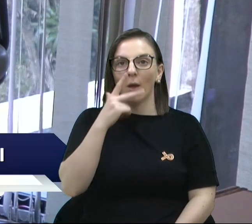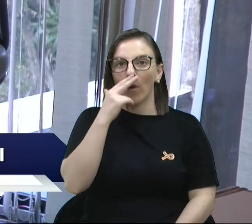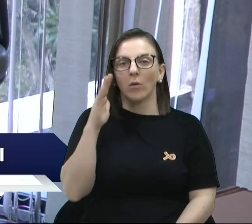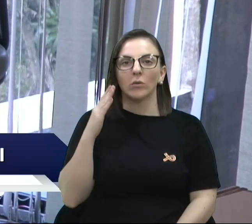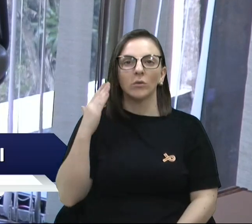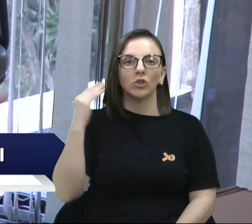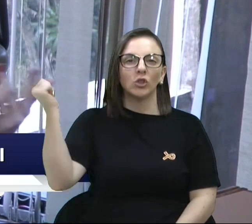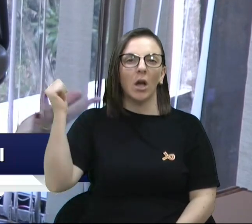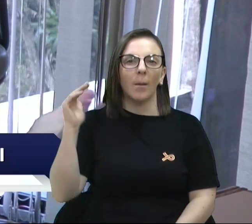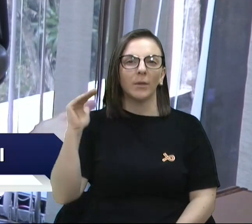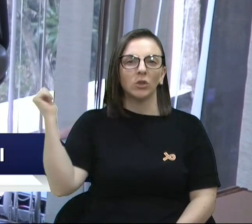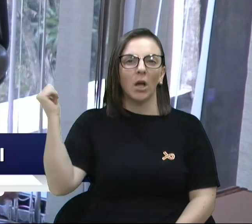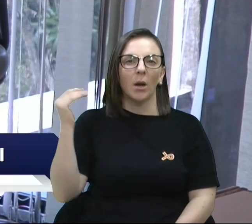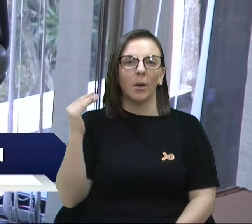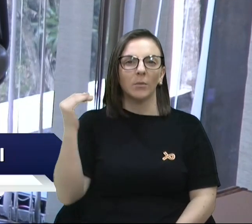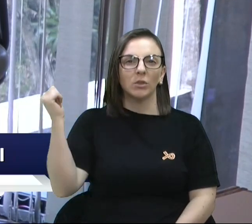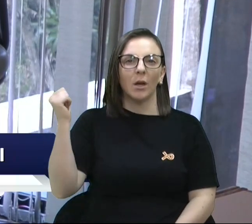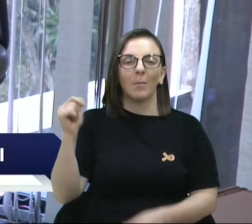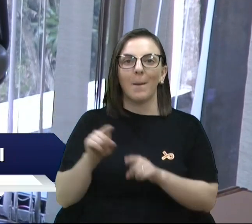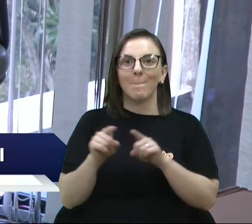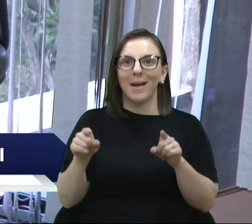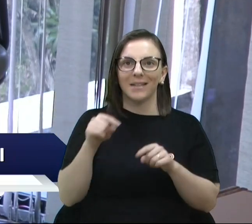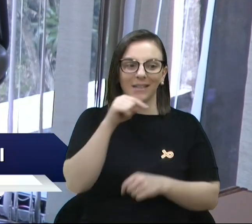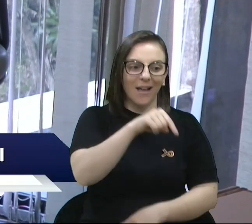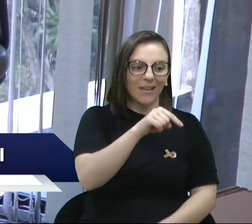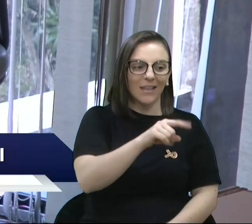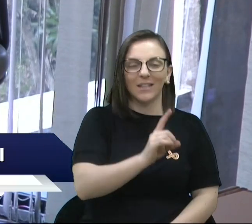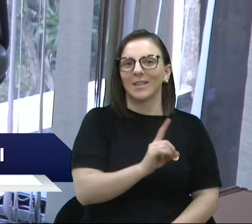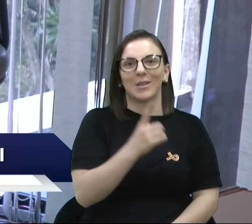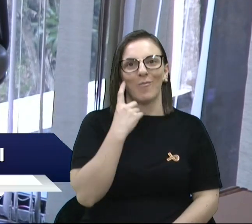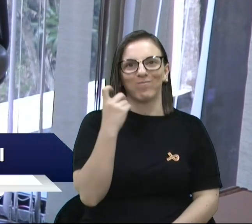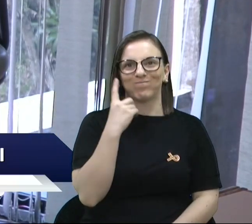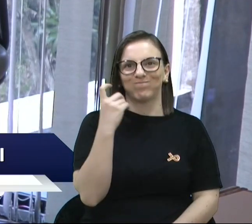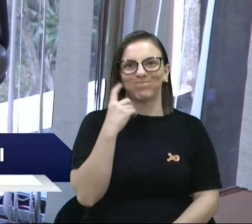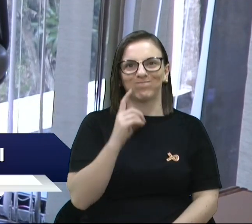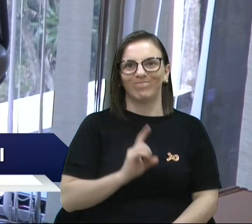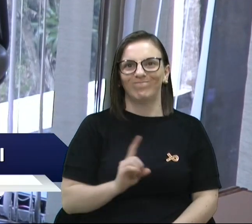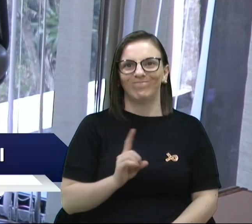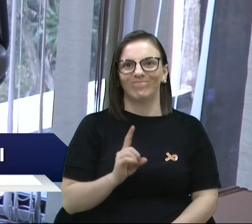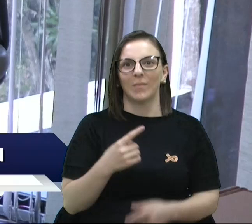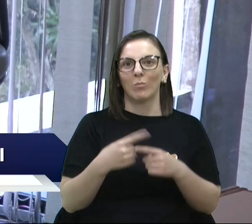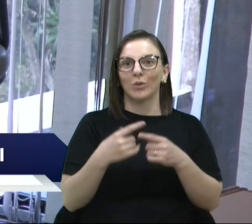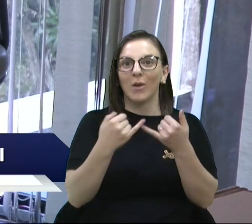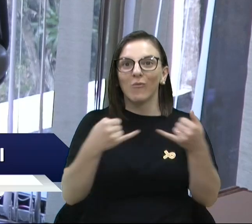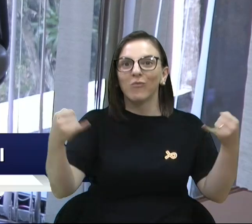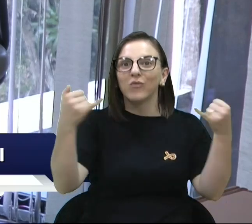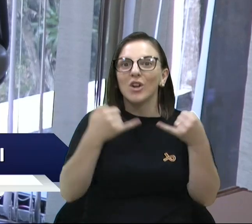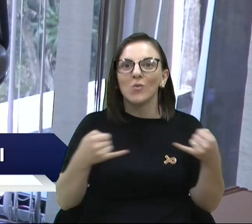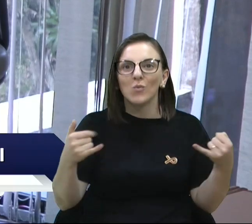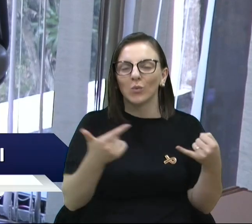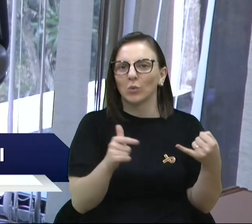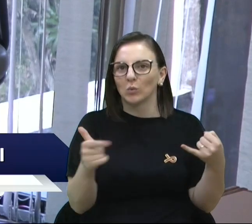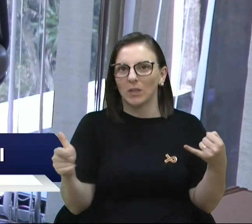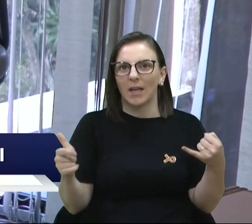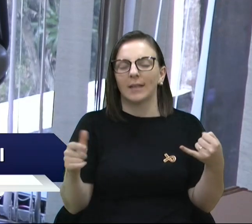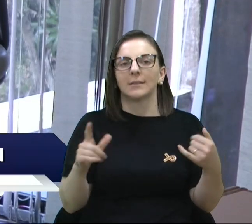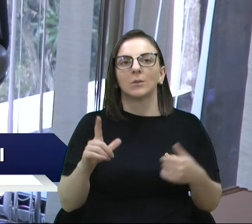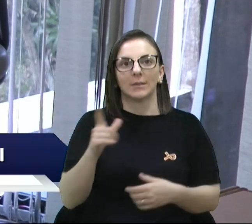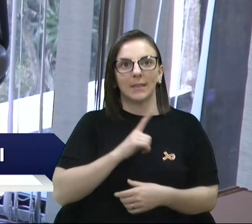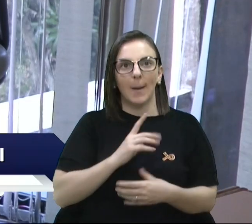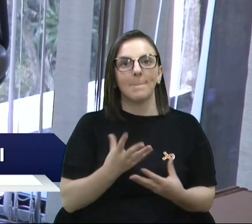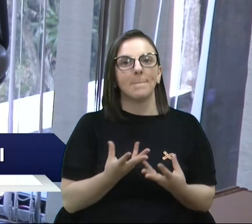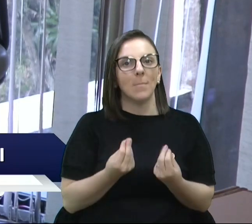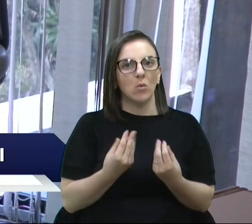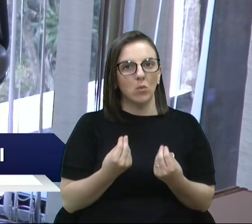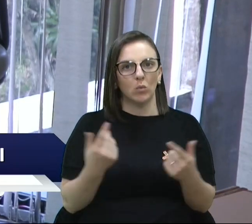e parece que ninguém atende, mas, na verdade, ele nem toca na UBS. Então, a gente tem tido recorrentes problemas